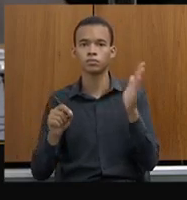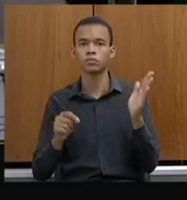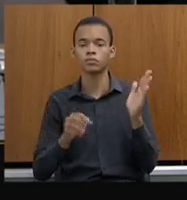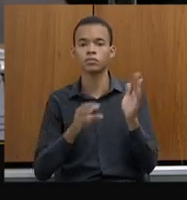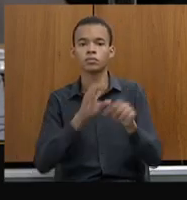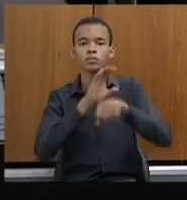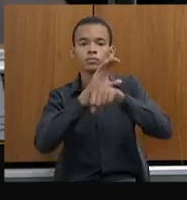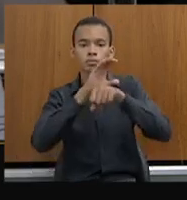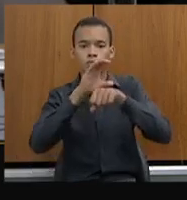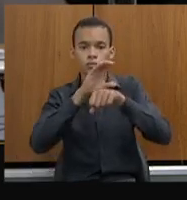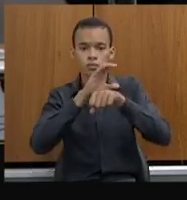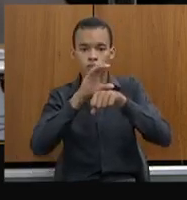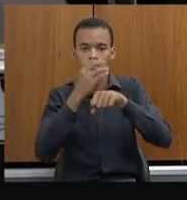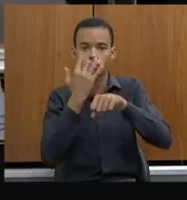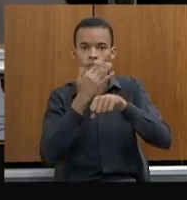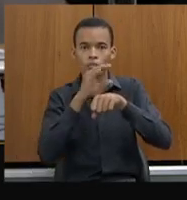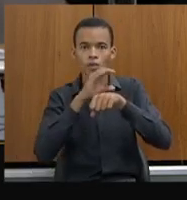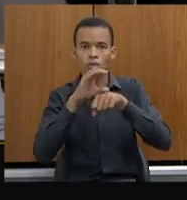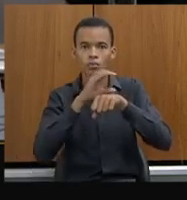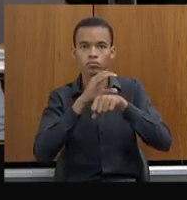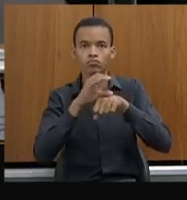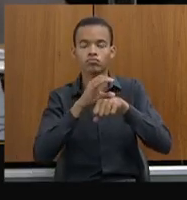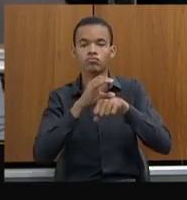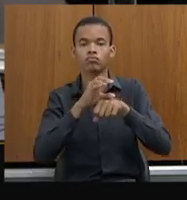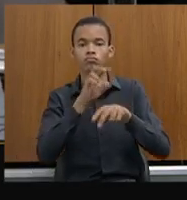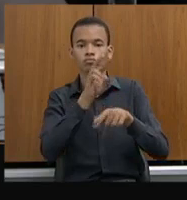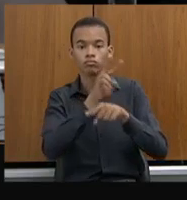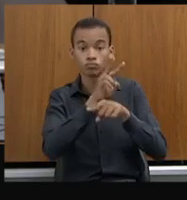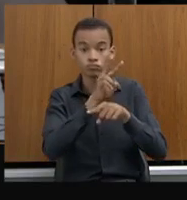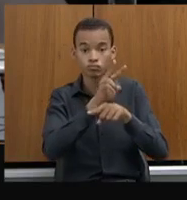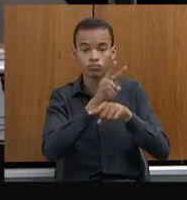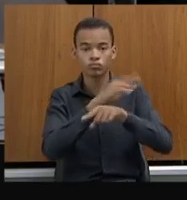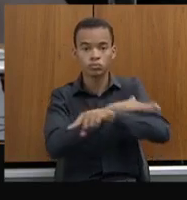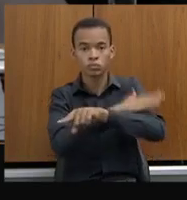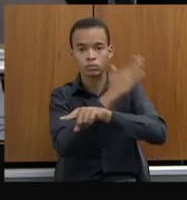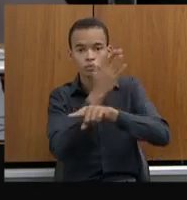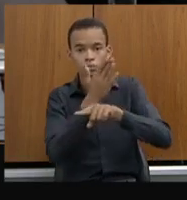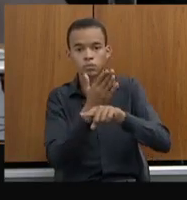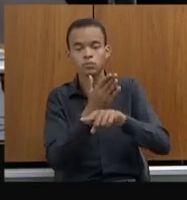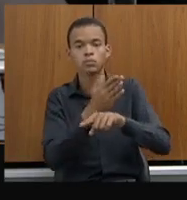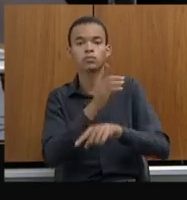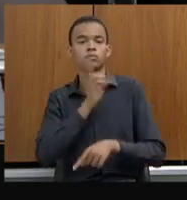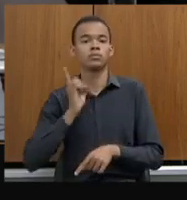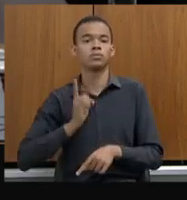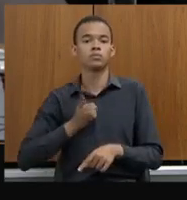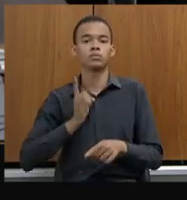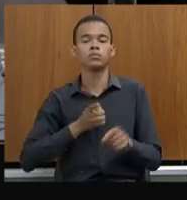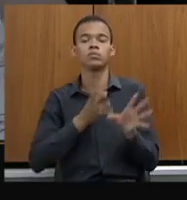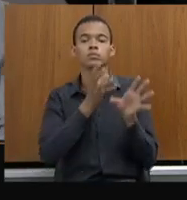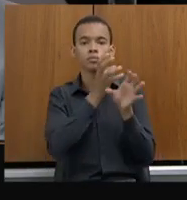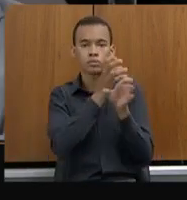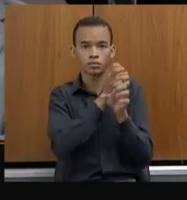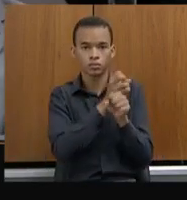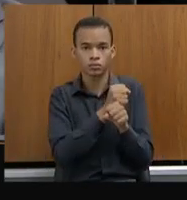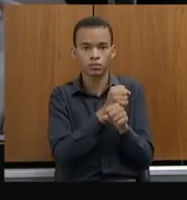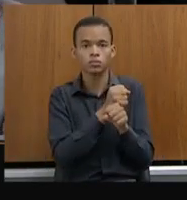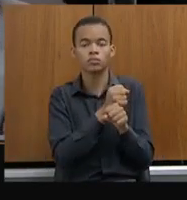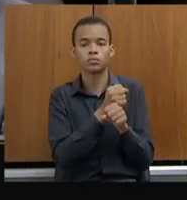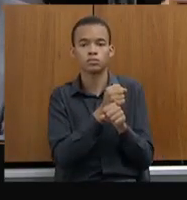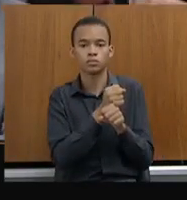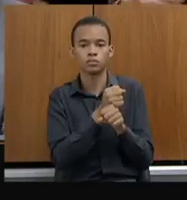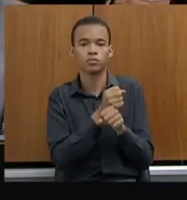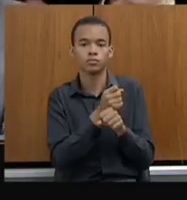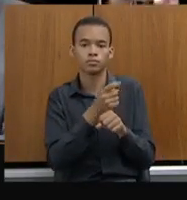plantão tradicional. Quantos delegados nós teríamos no plantão tradicional e quanto nós dedicamos